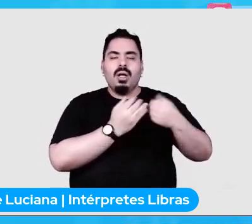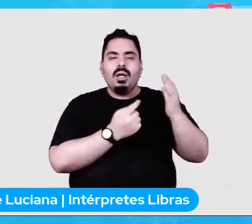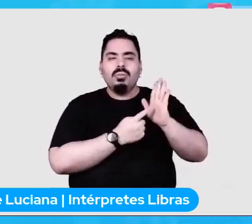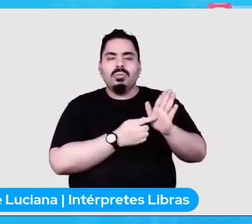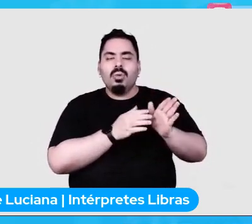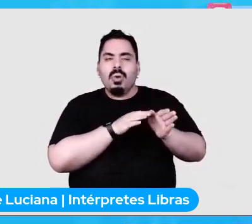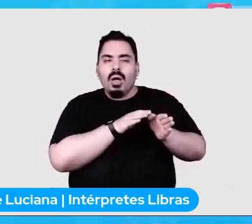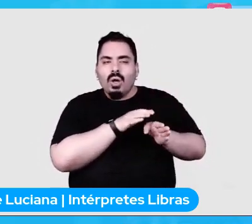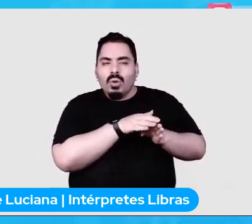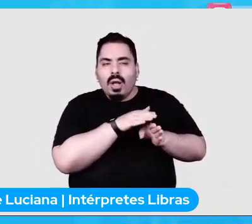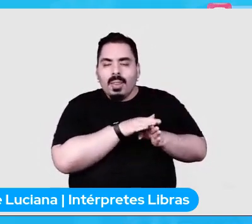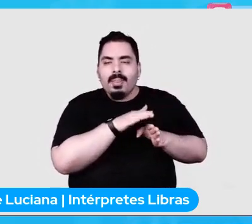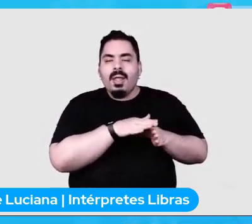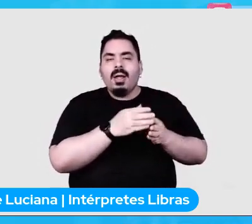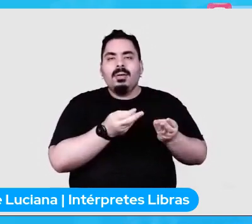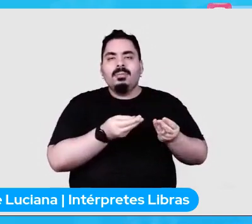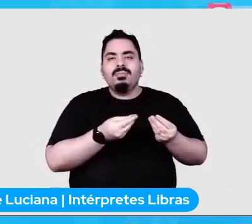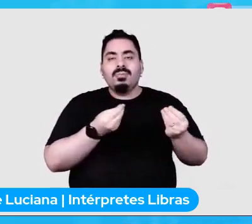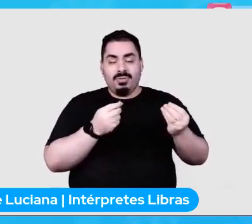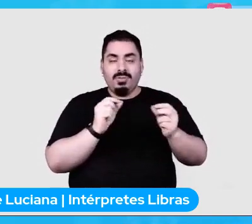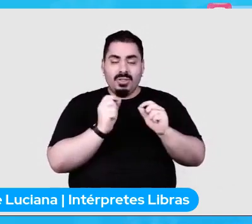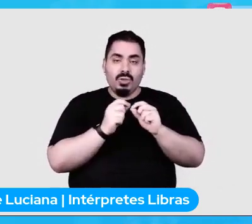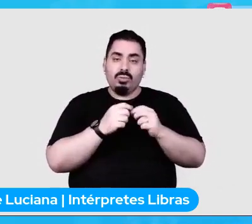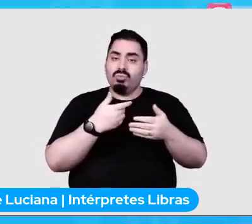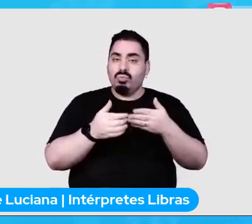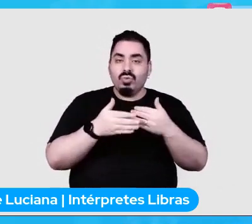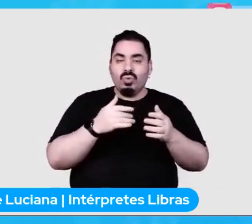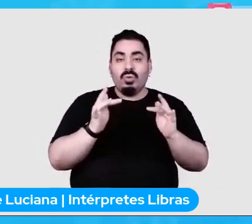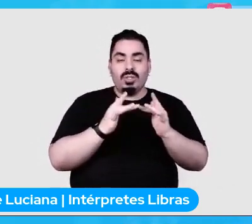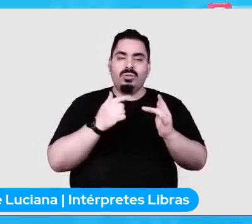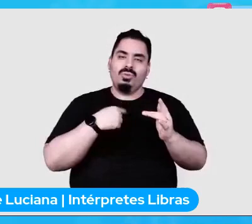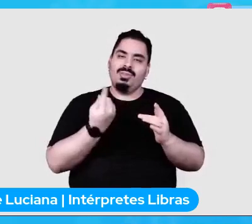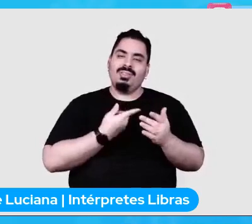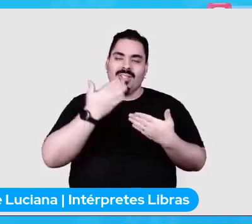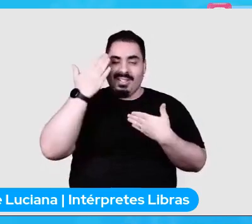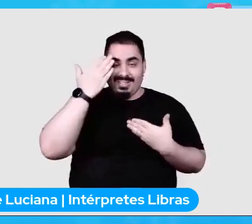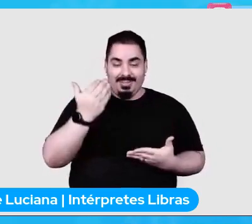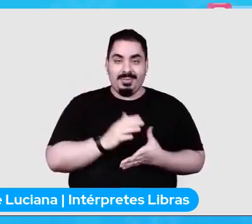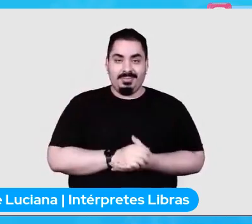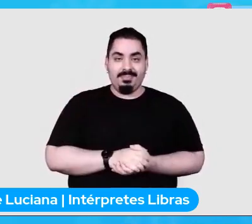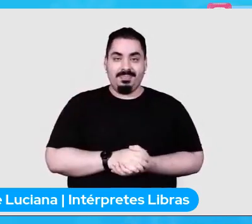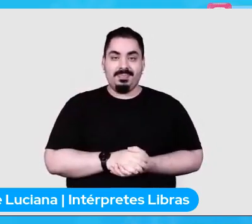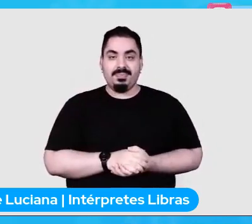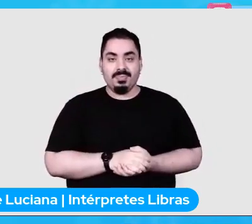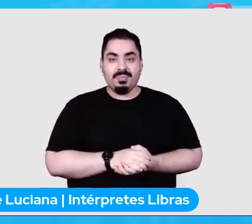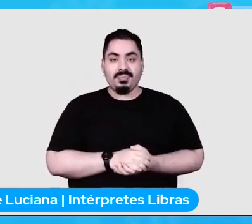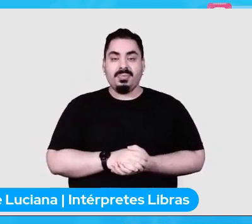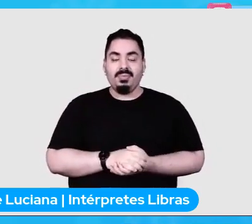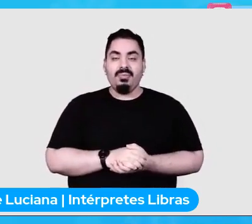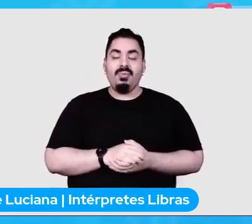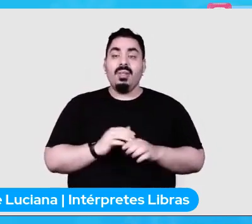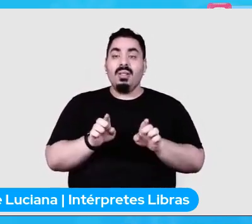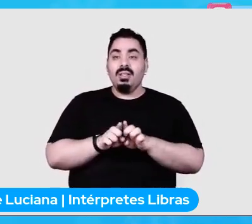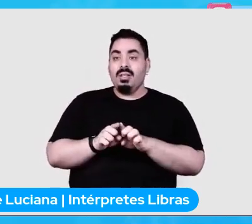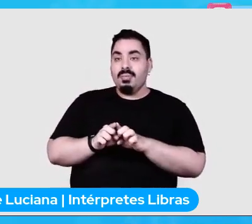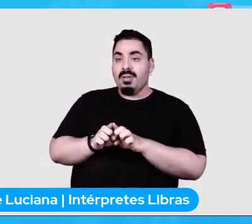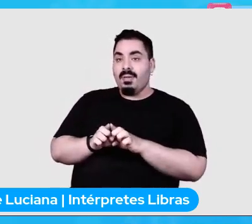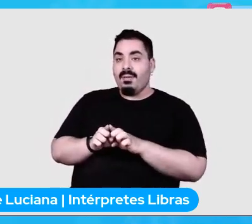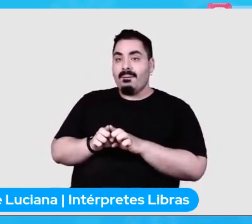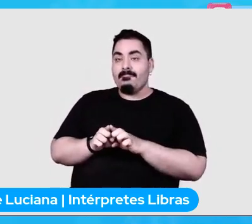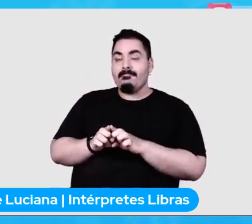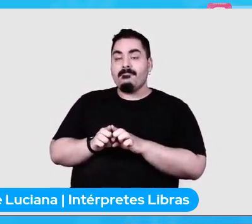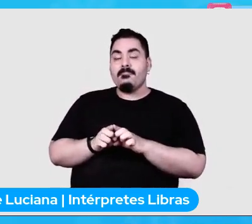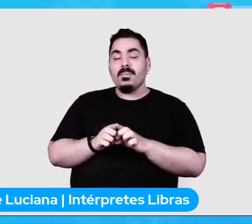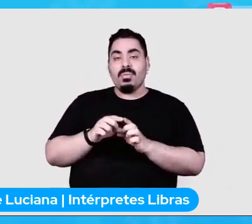digamos assim um contato né a gente agradece aqui o René apresentou ali no Discord o repositório do